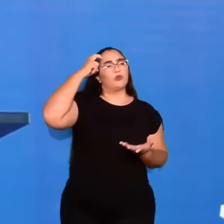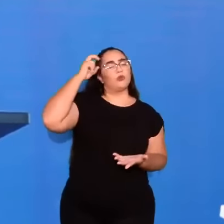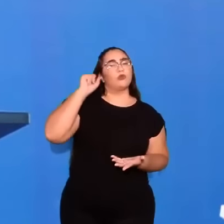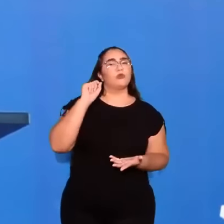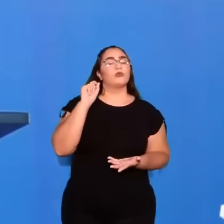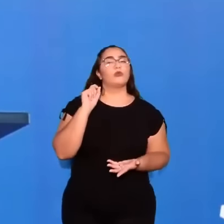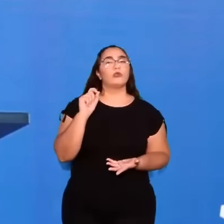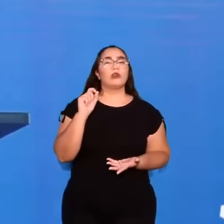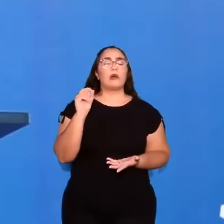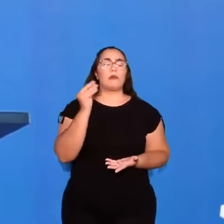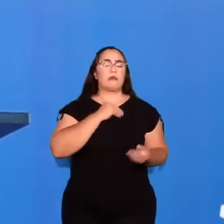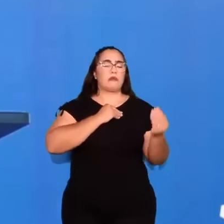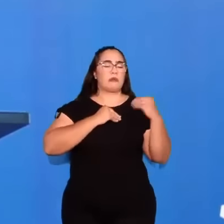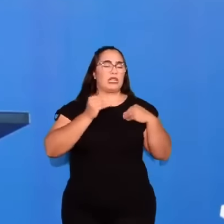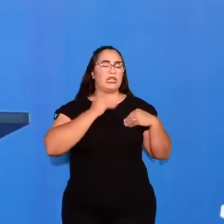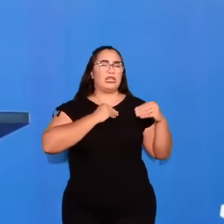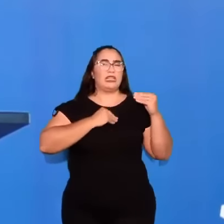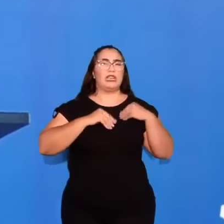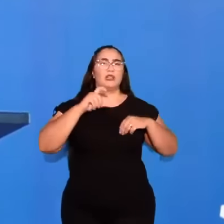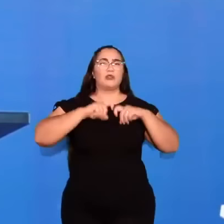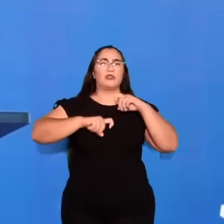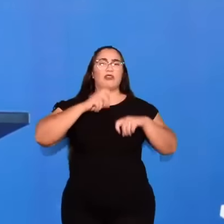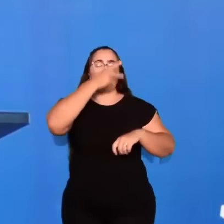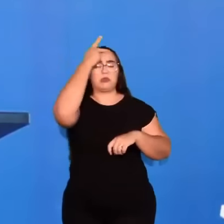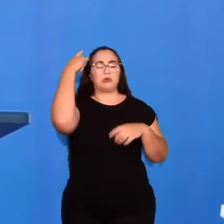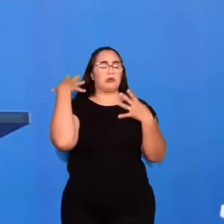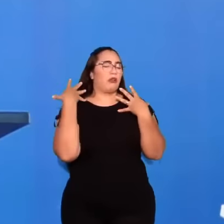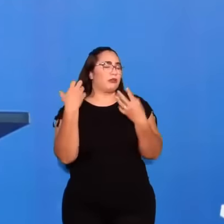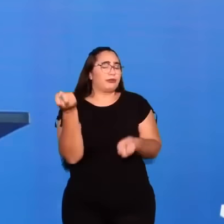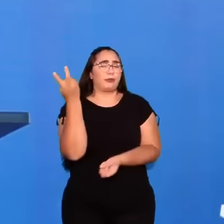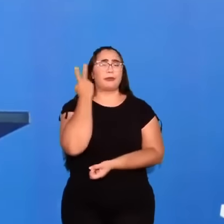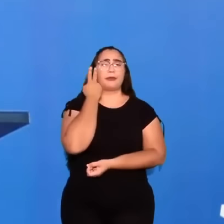toda sorte de pecados sexuais era tolerado.